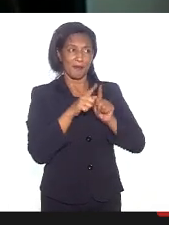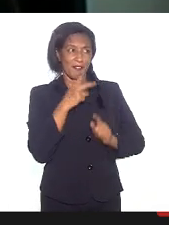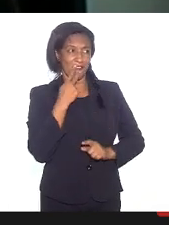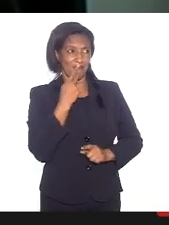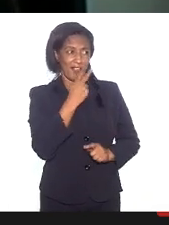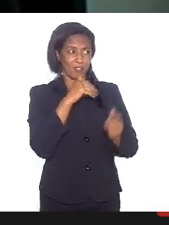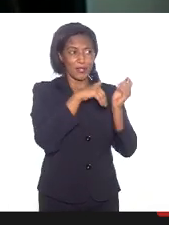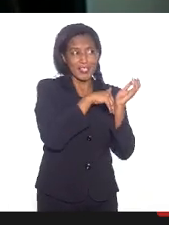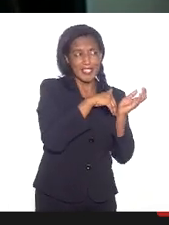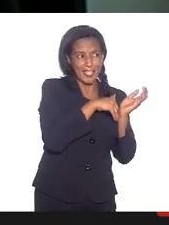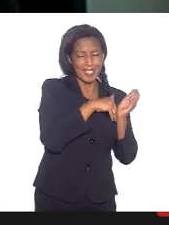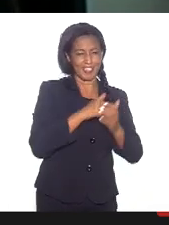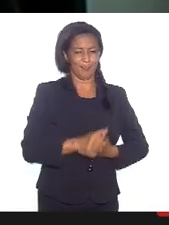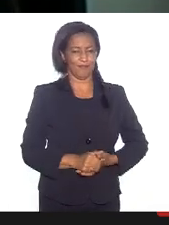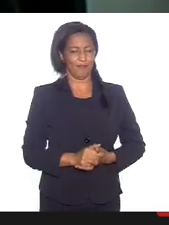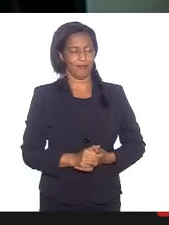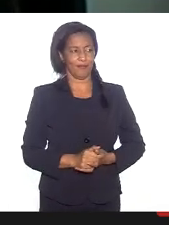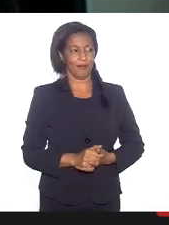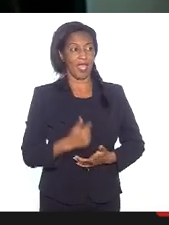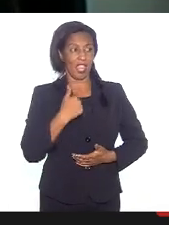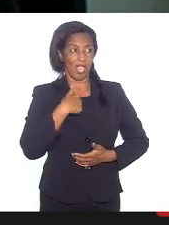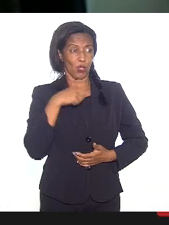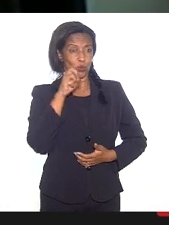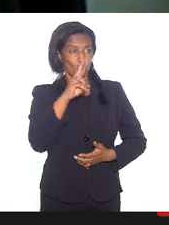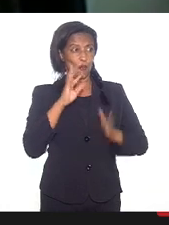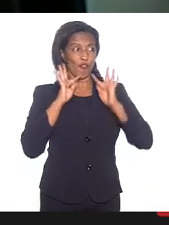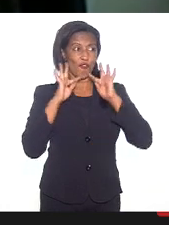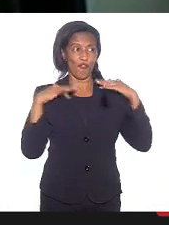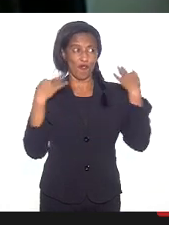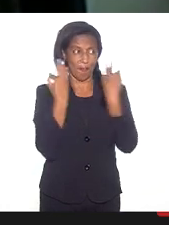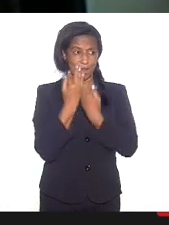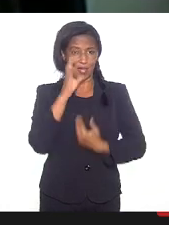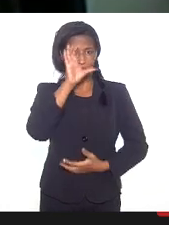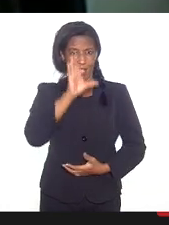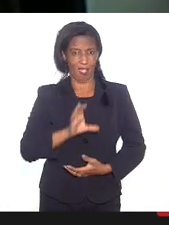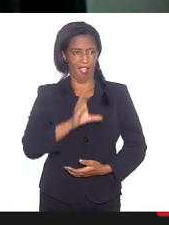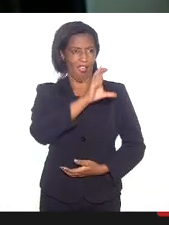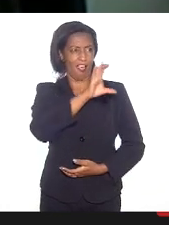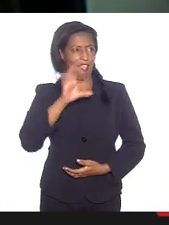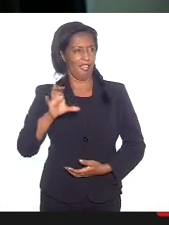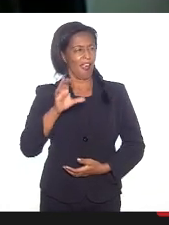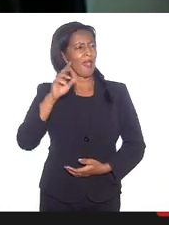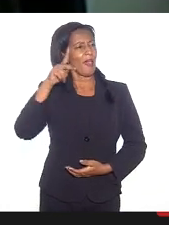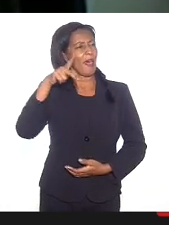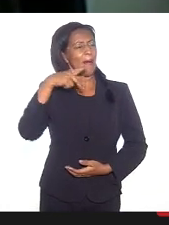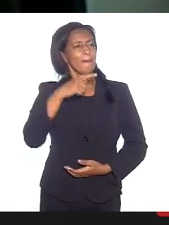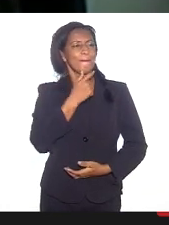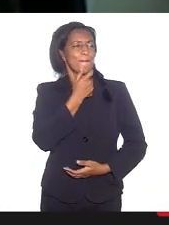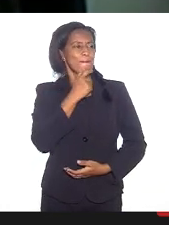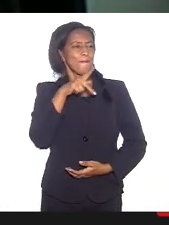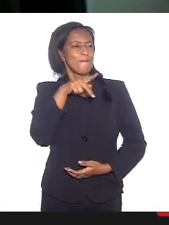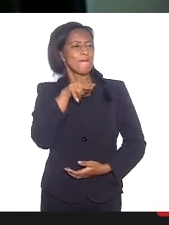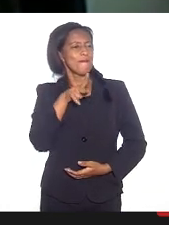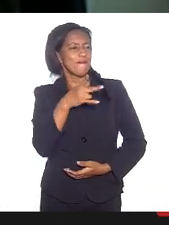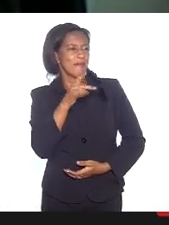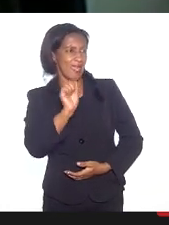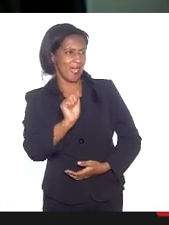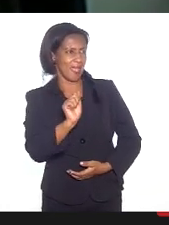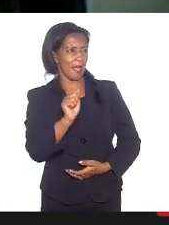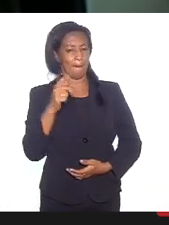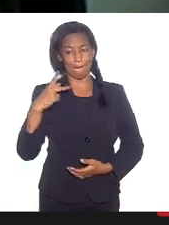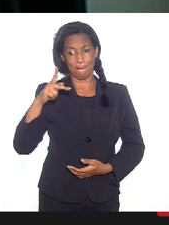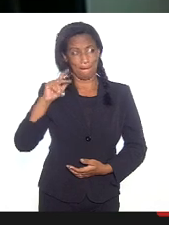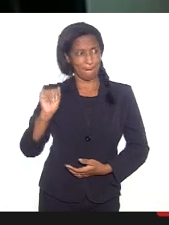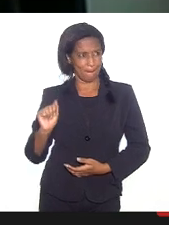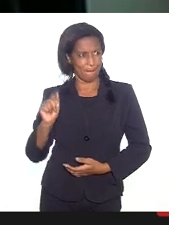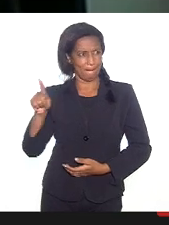Nilce. Eu venho de uma família católica. Eu cresci na Penha. Meu pai era dono de padaria. E uma das coisas que